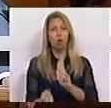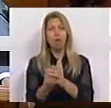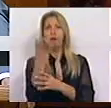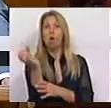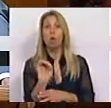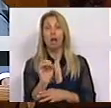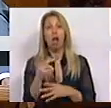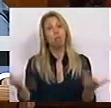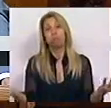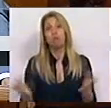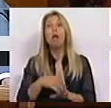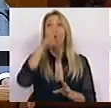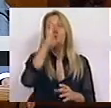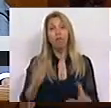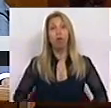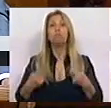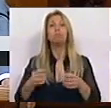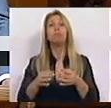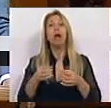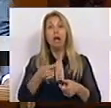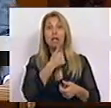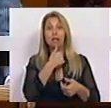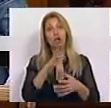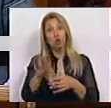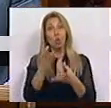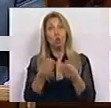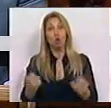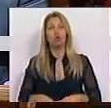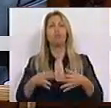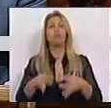Governo que adia todas as soluções, porque verdadeiramente não tem nenhuma.